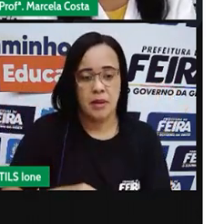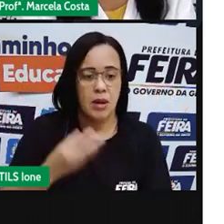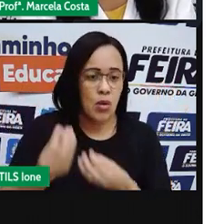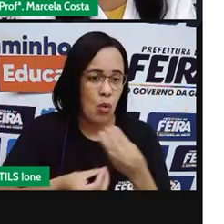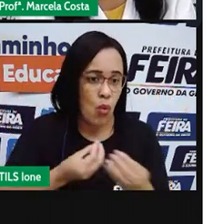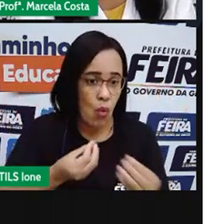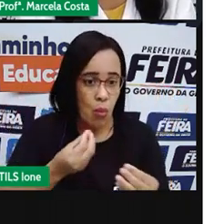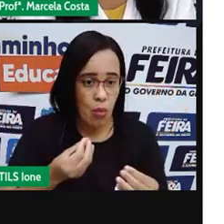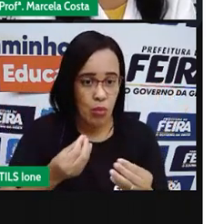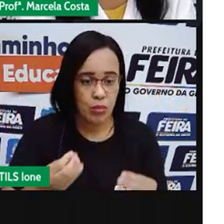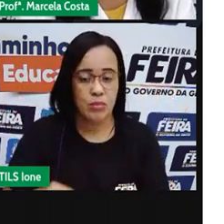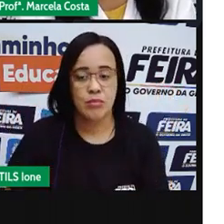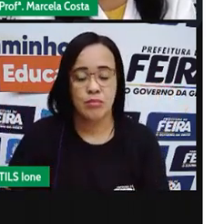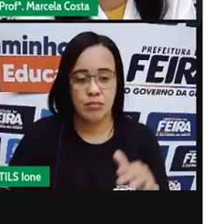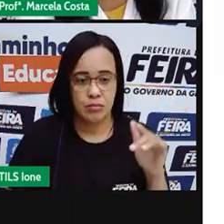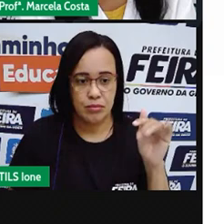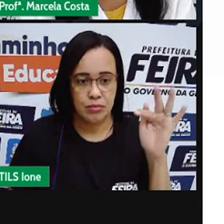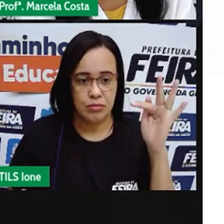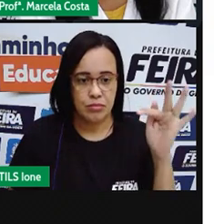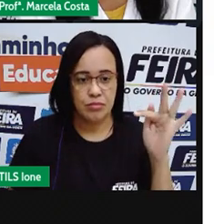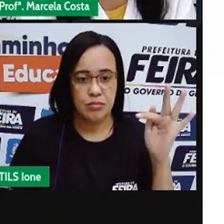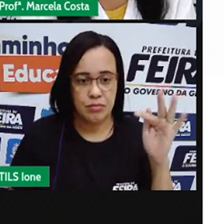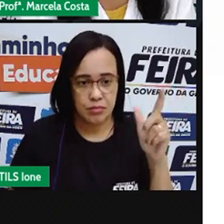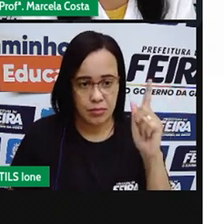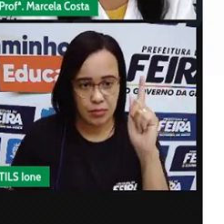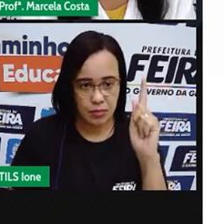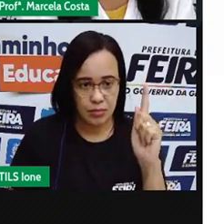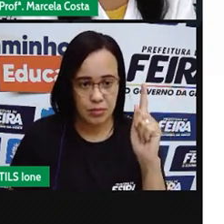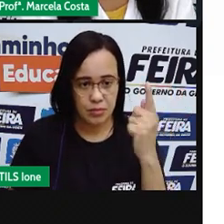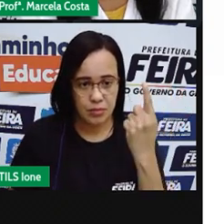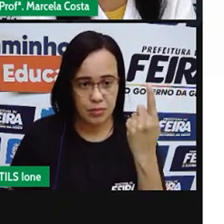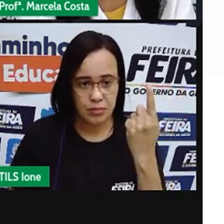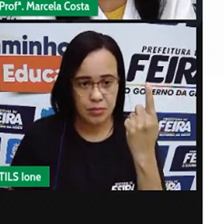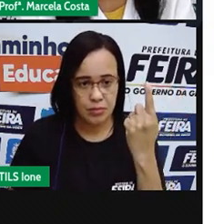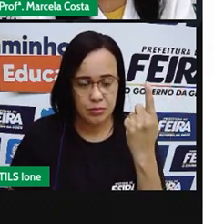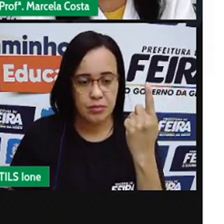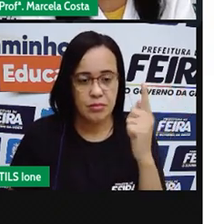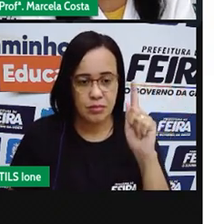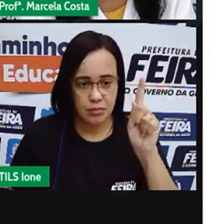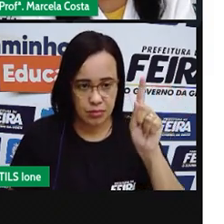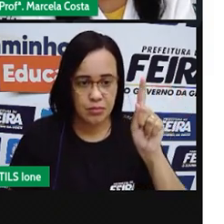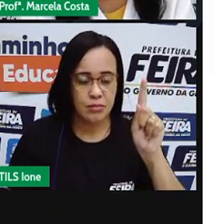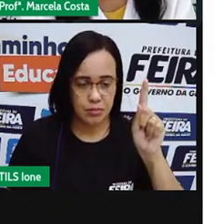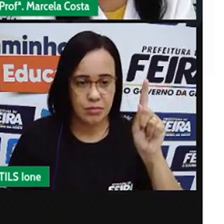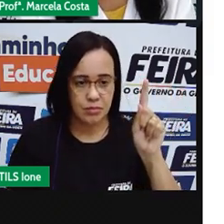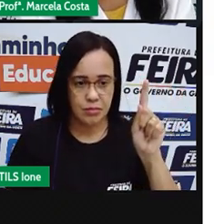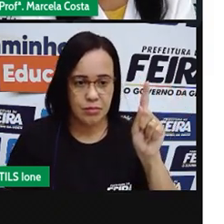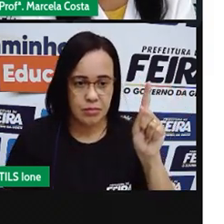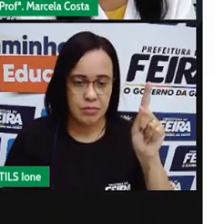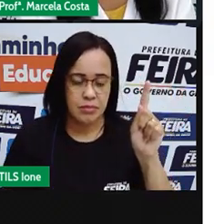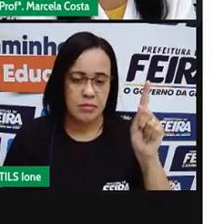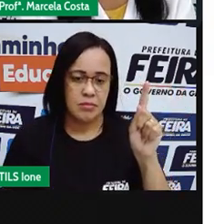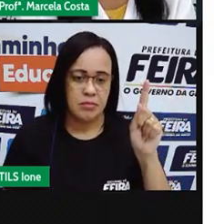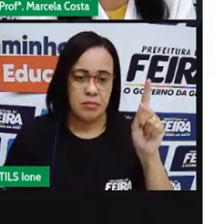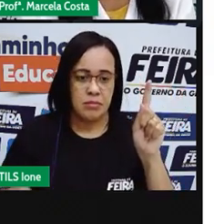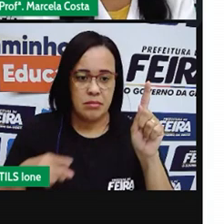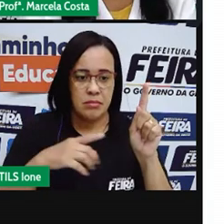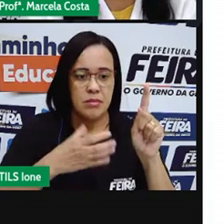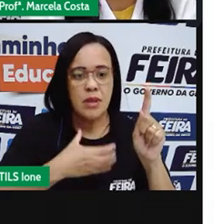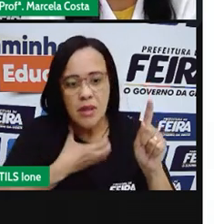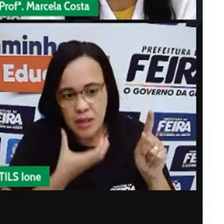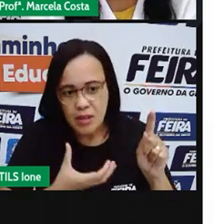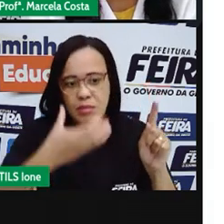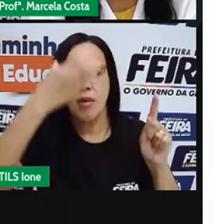escrevendo a letra G. Que tem som de G, né? Que a gente